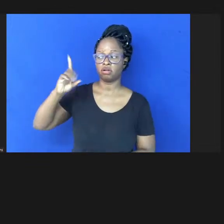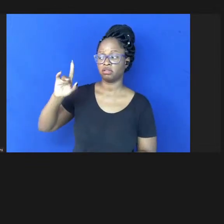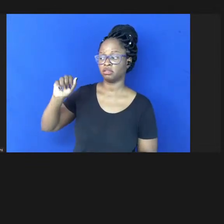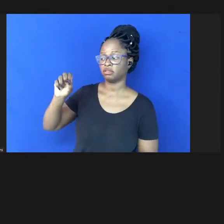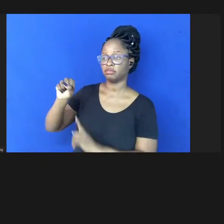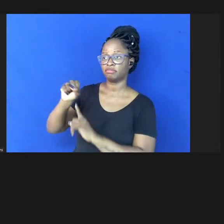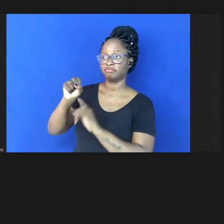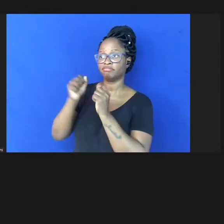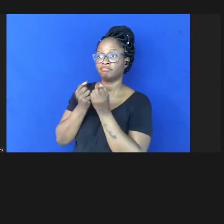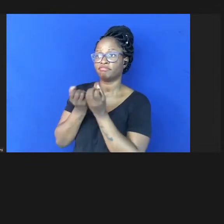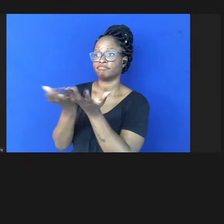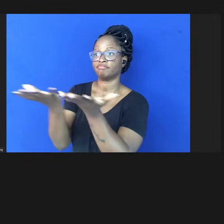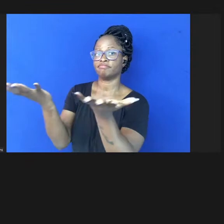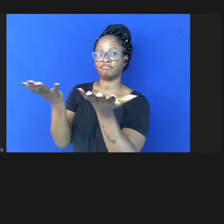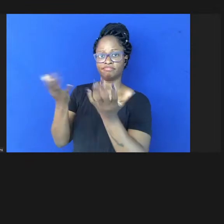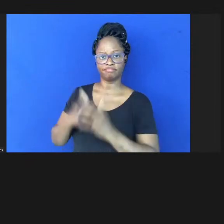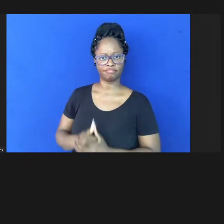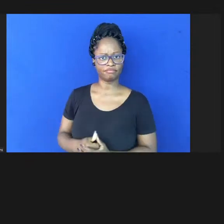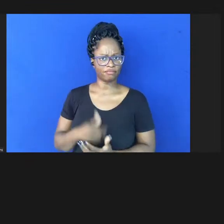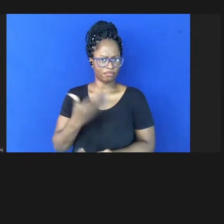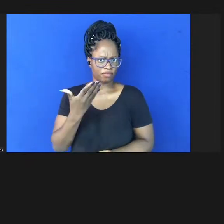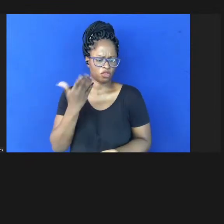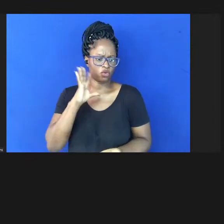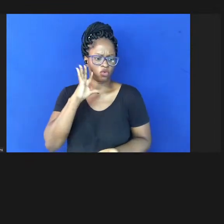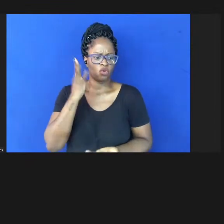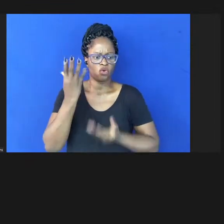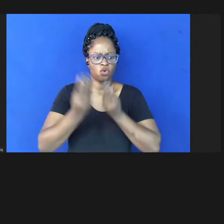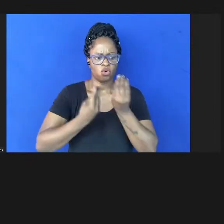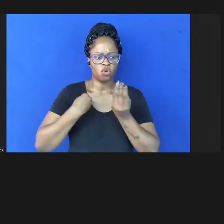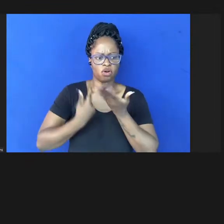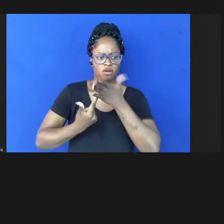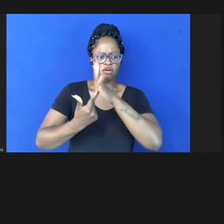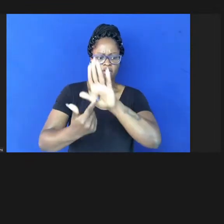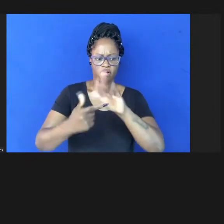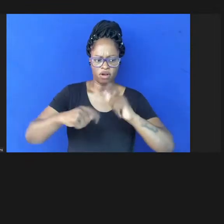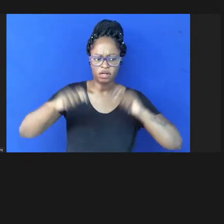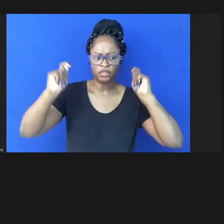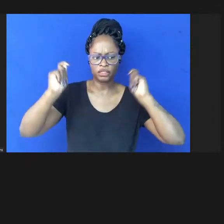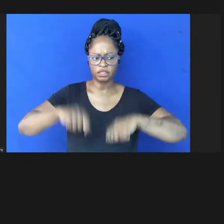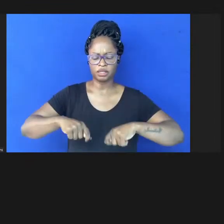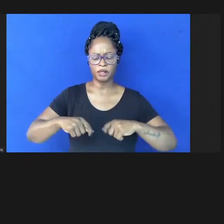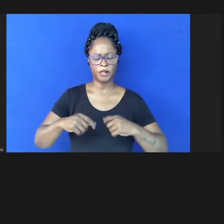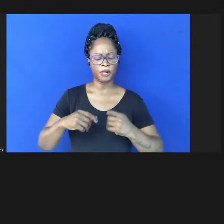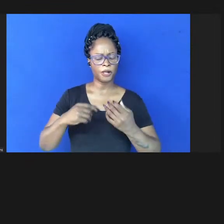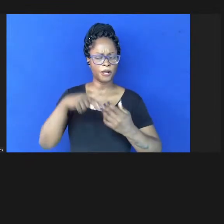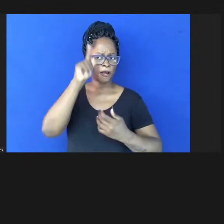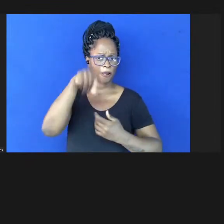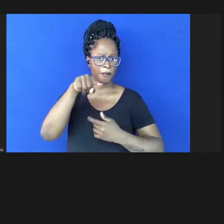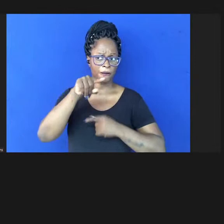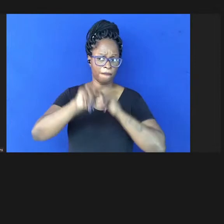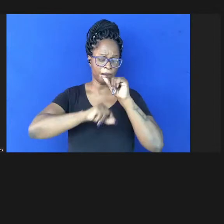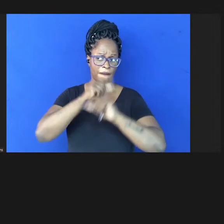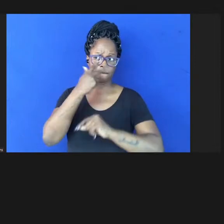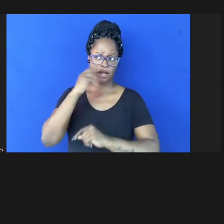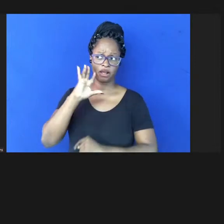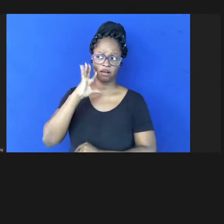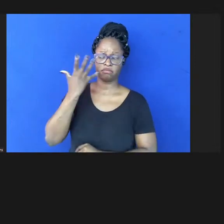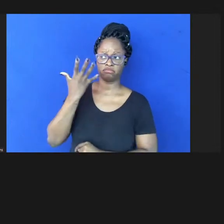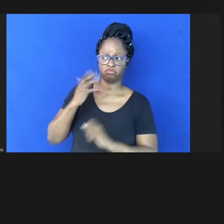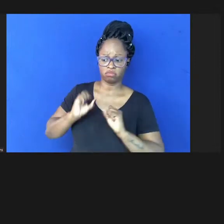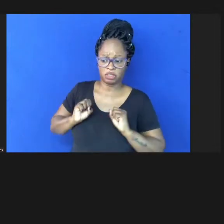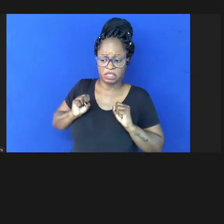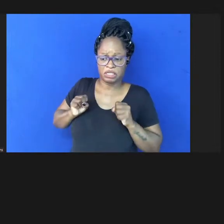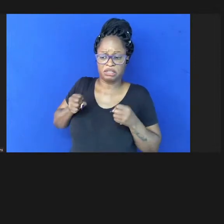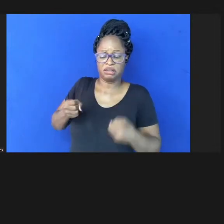em geral a forma como os resultados foram apresentados foram um resultado de um esforço imenso